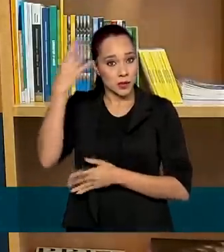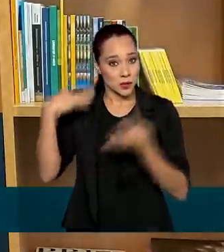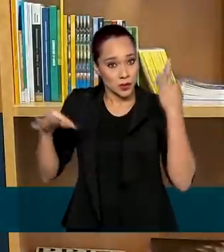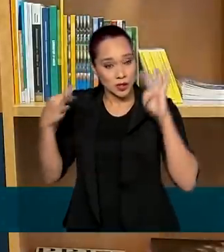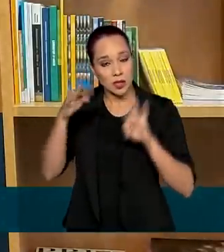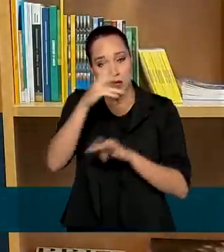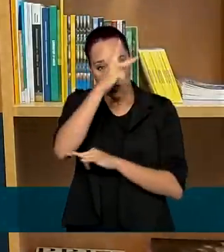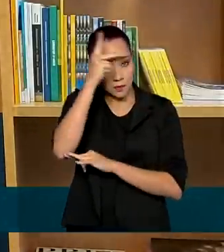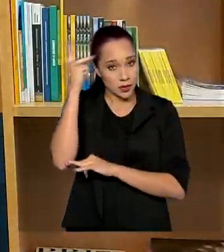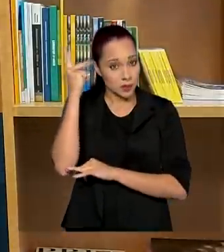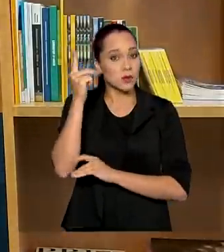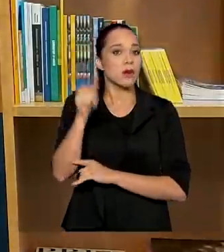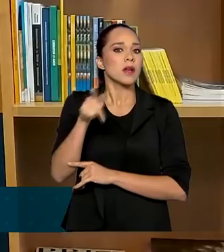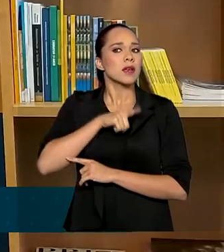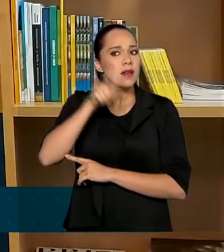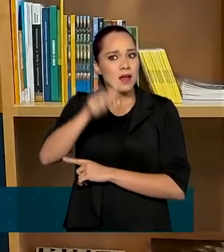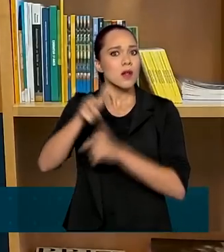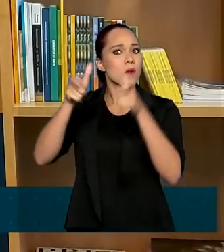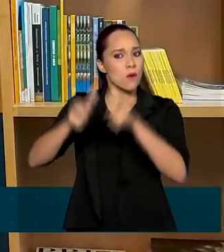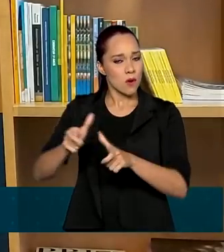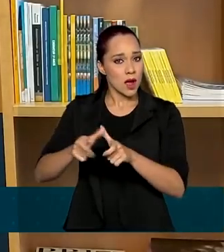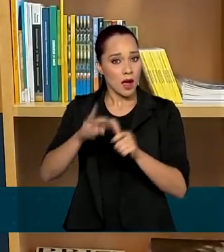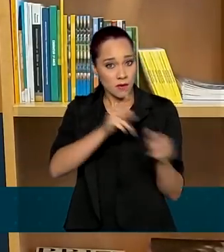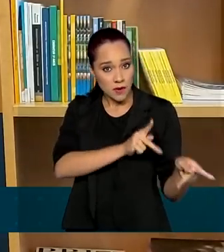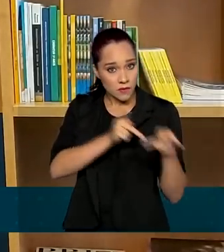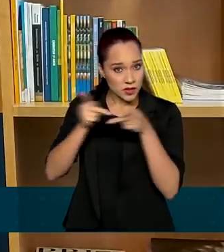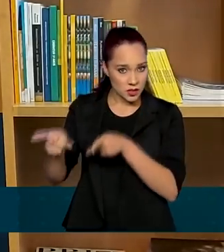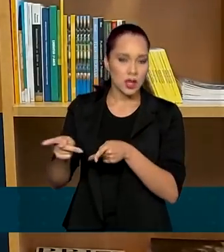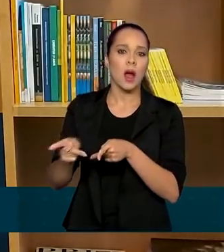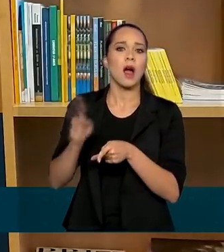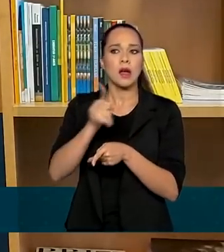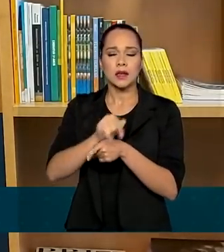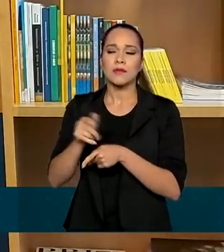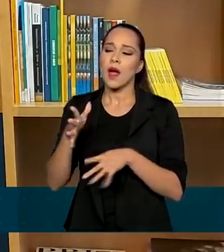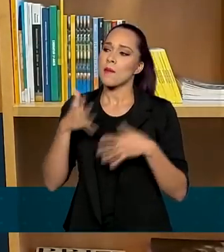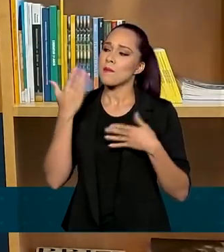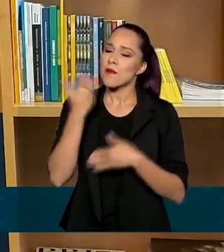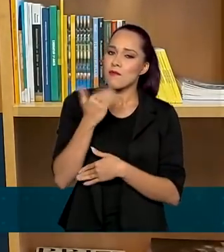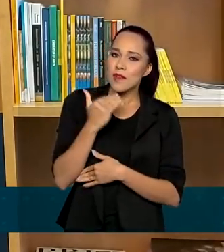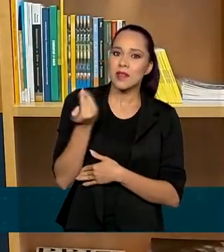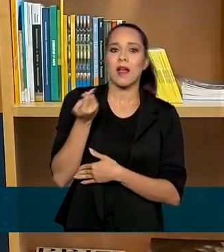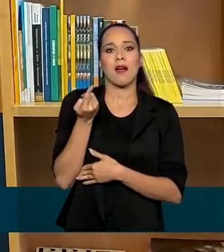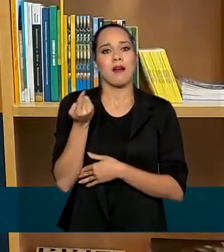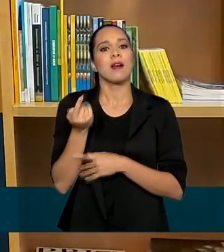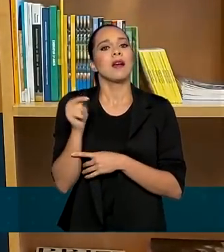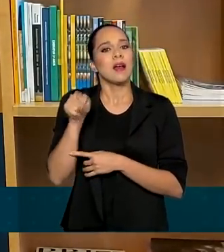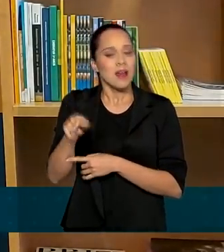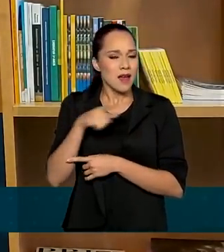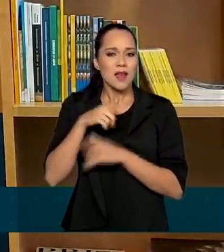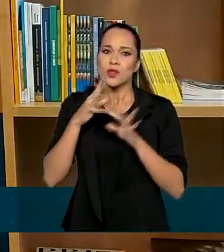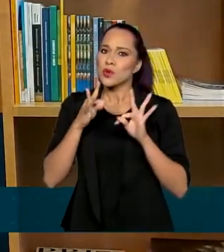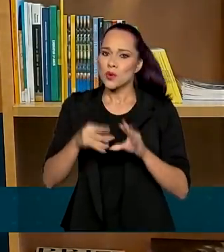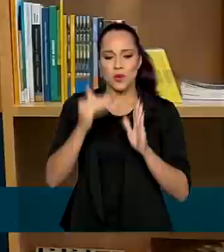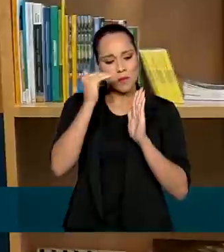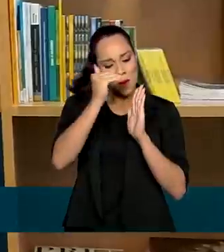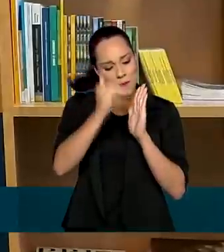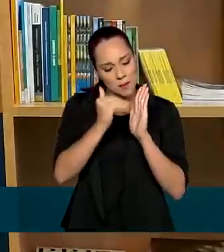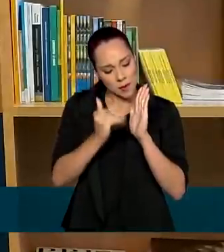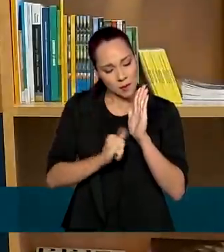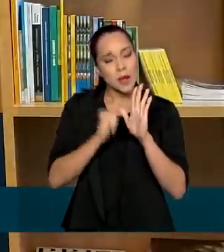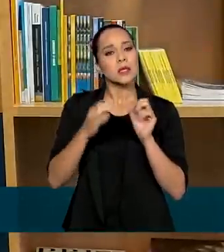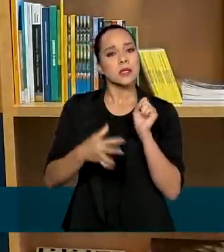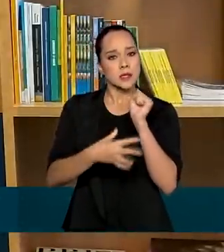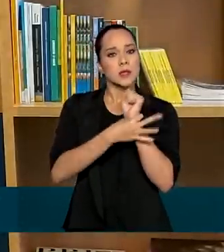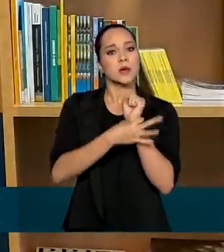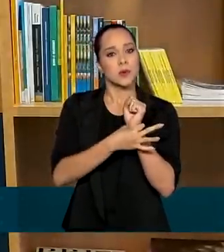consumidor de que aquele local que ele vai visitar, ele vai usufruir, que ele vai contratar, ele atende aos requisitos mínimos de